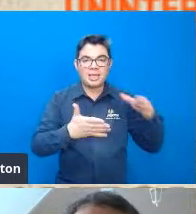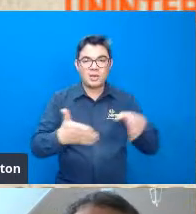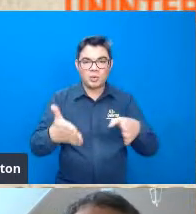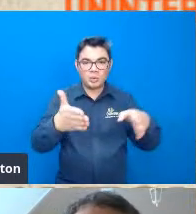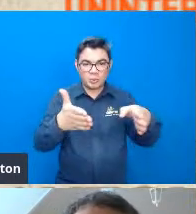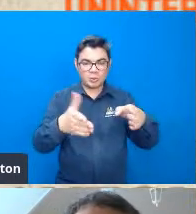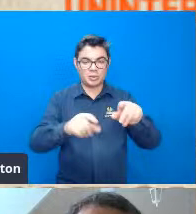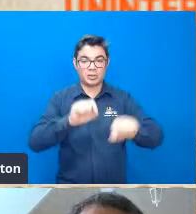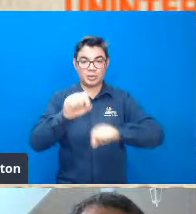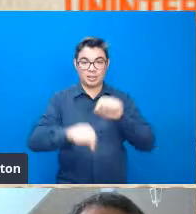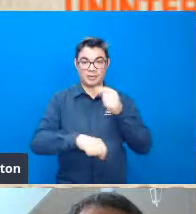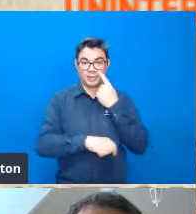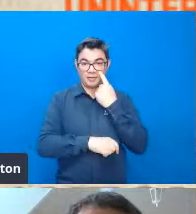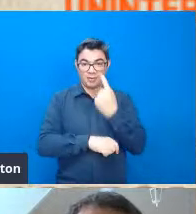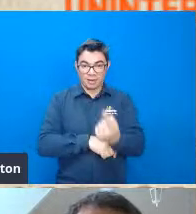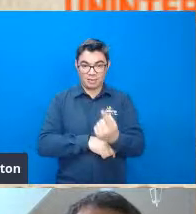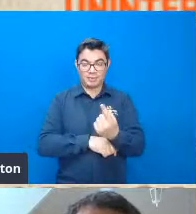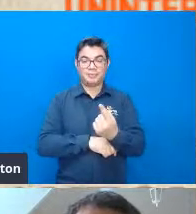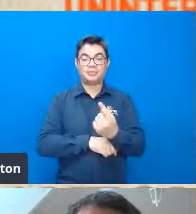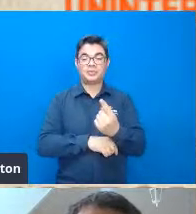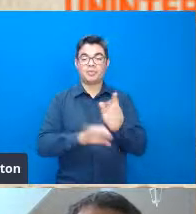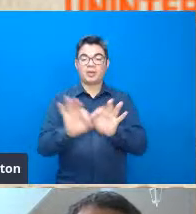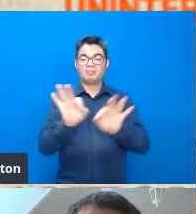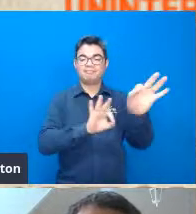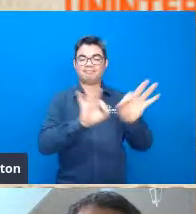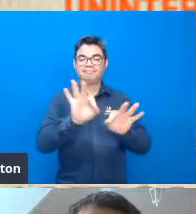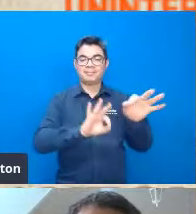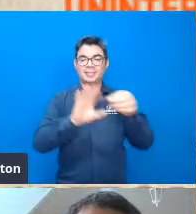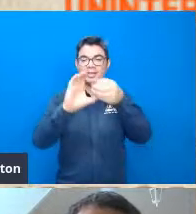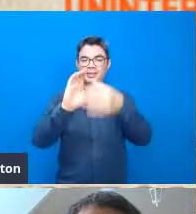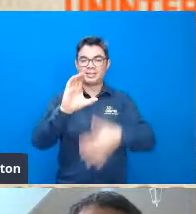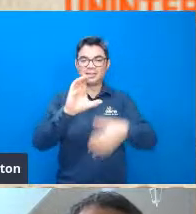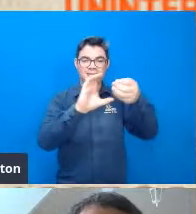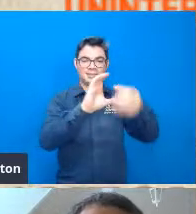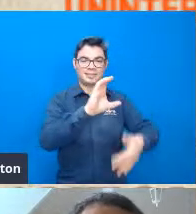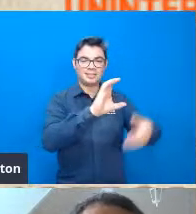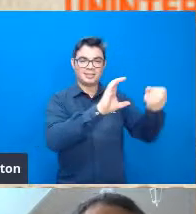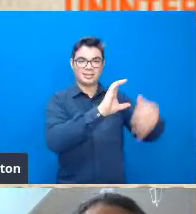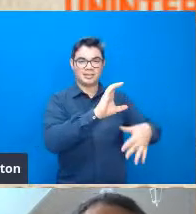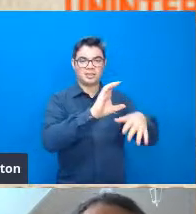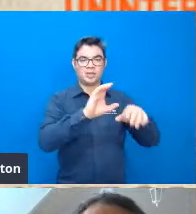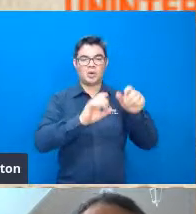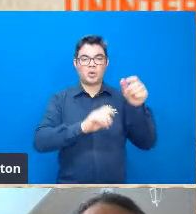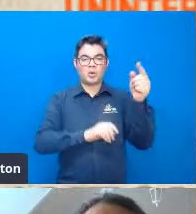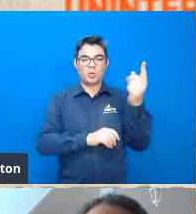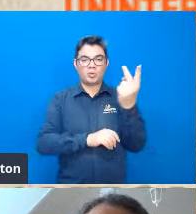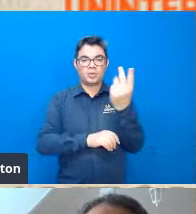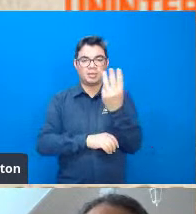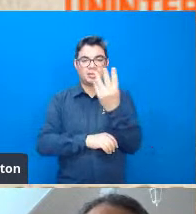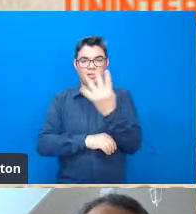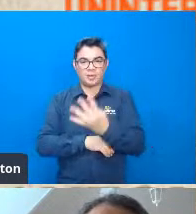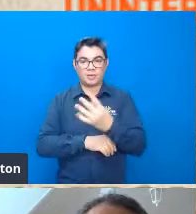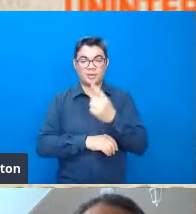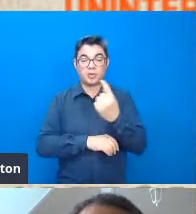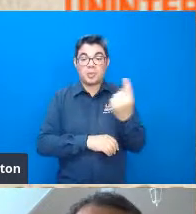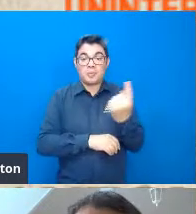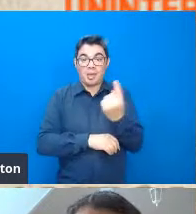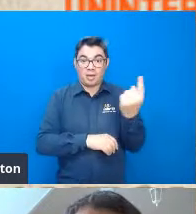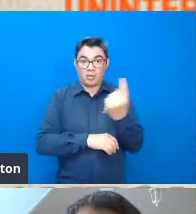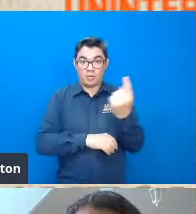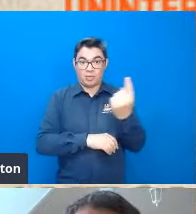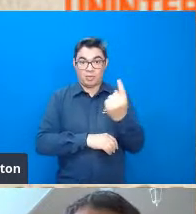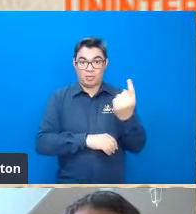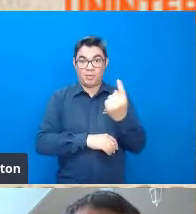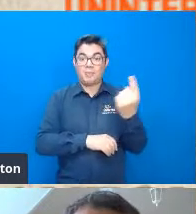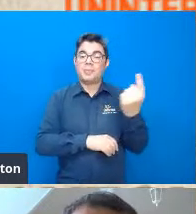no primeiro momento você faz a classificação dos canais chamados de primeira ordem então os